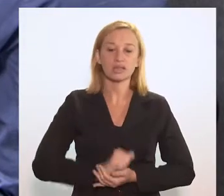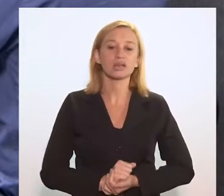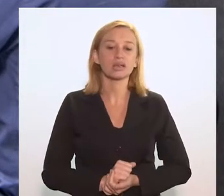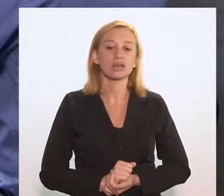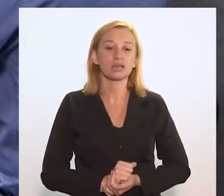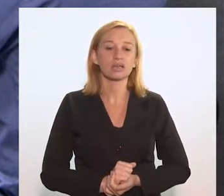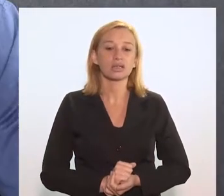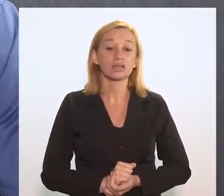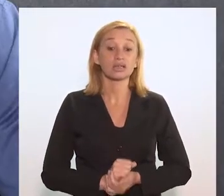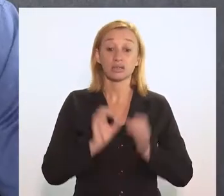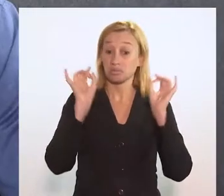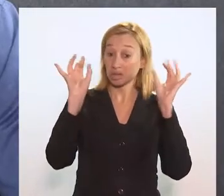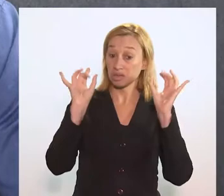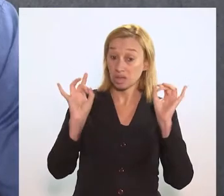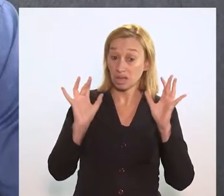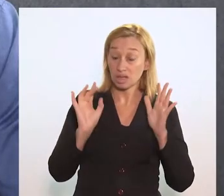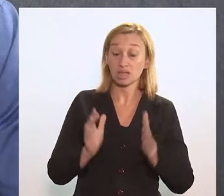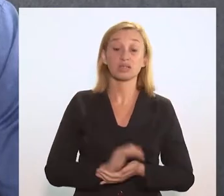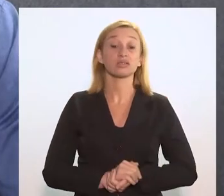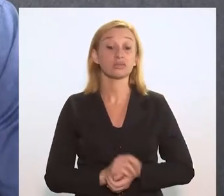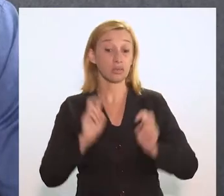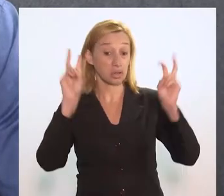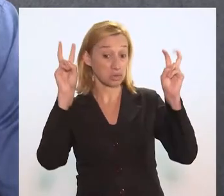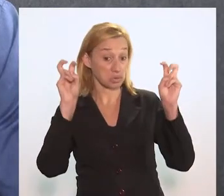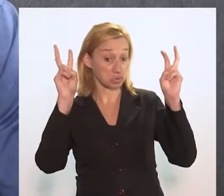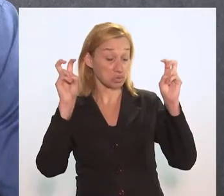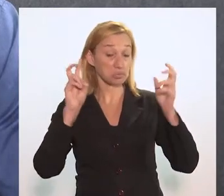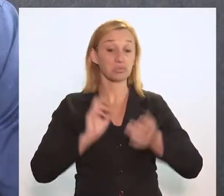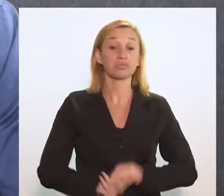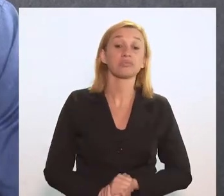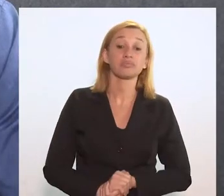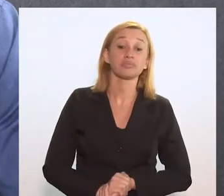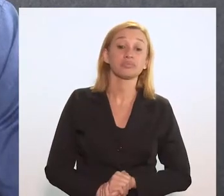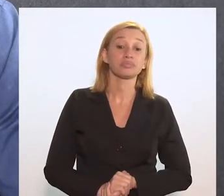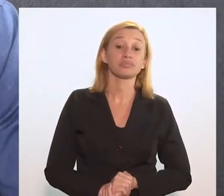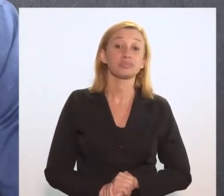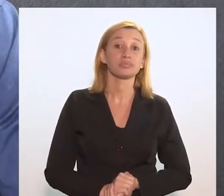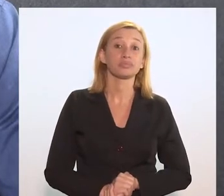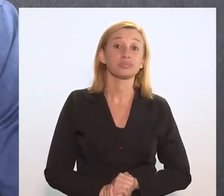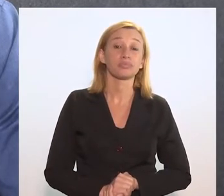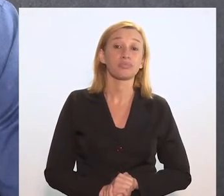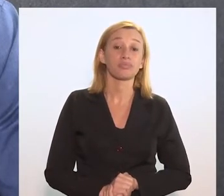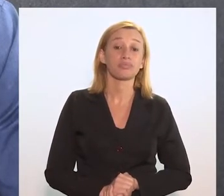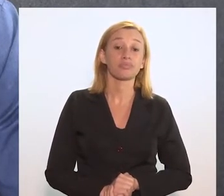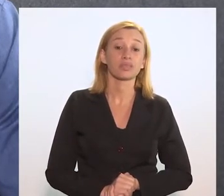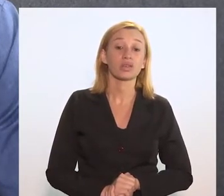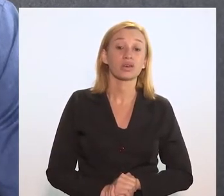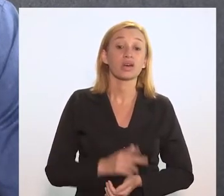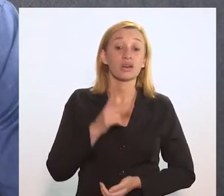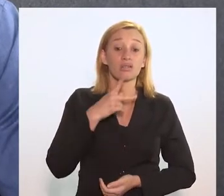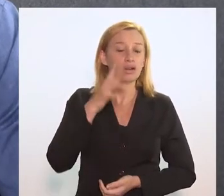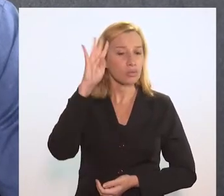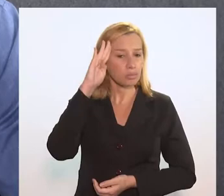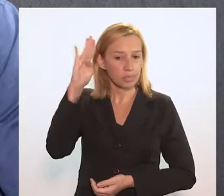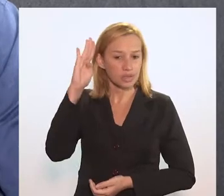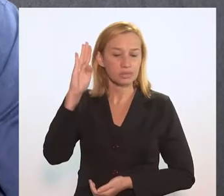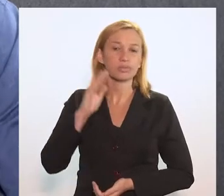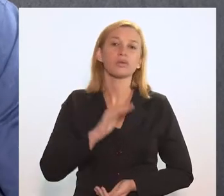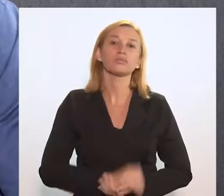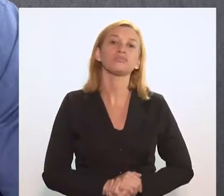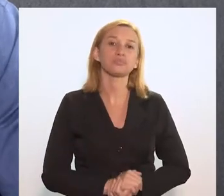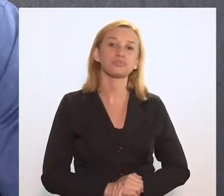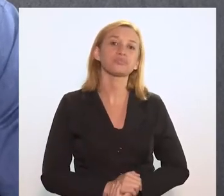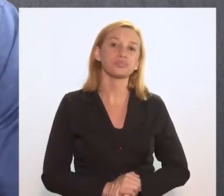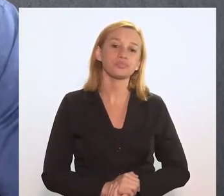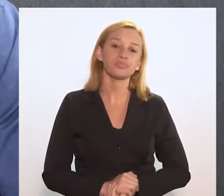especialistas no assunto apontam como primordiais para estarem